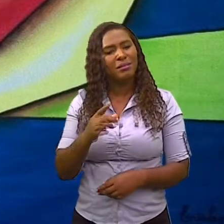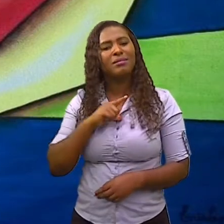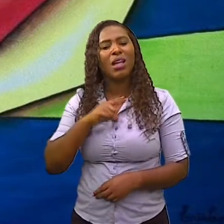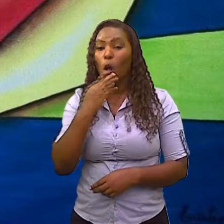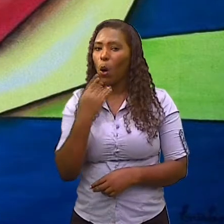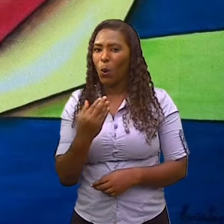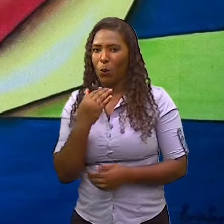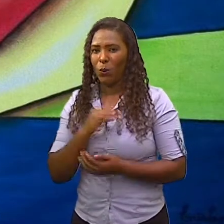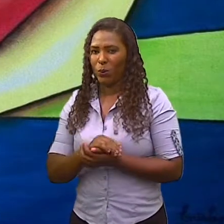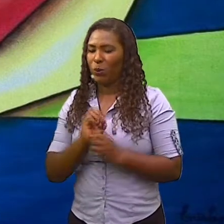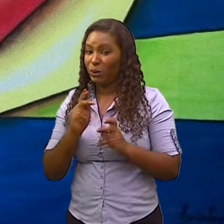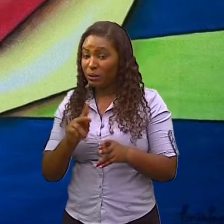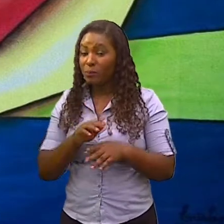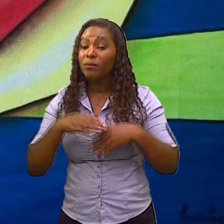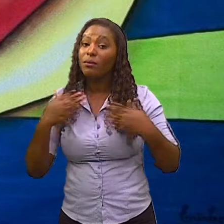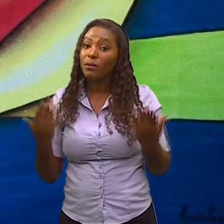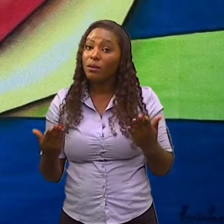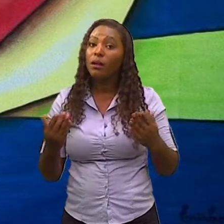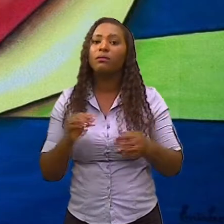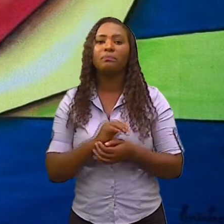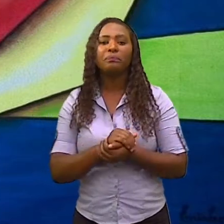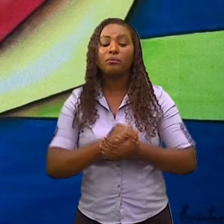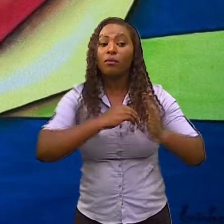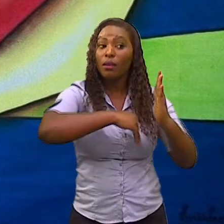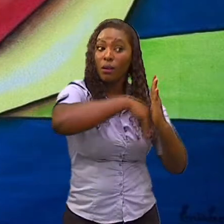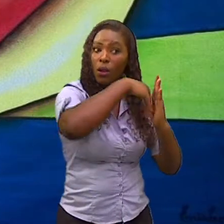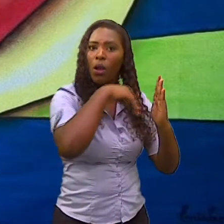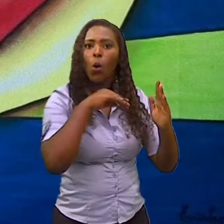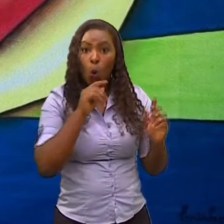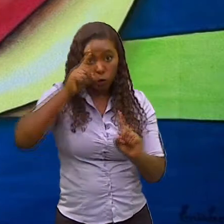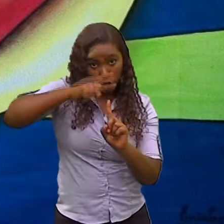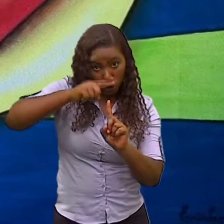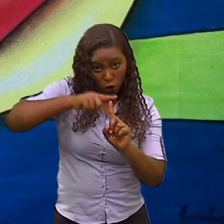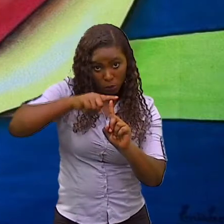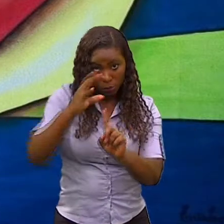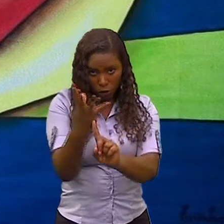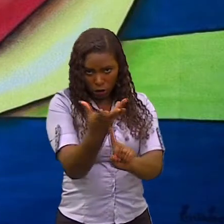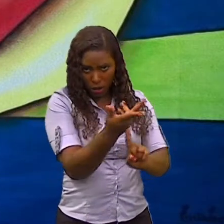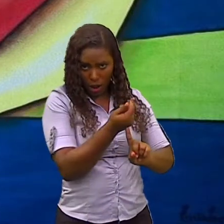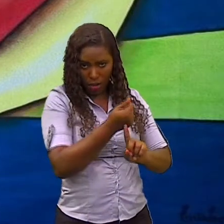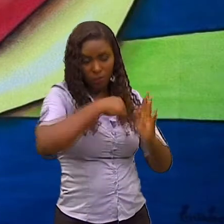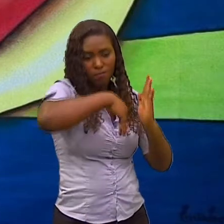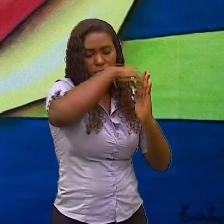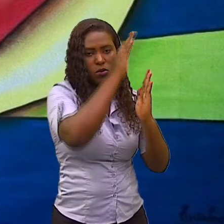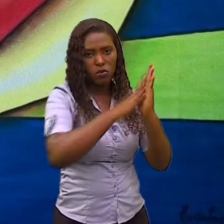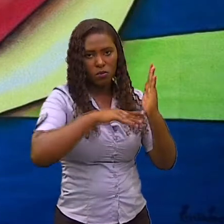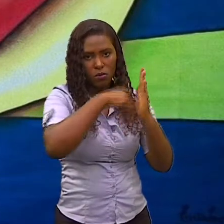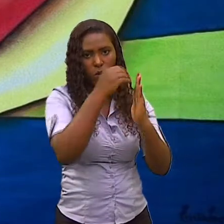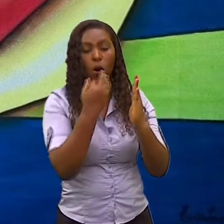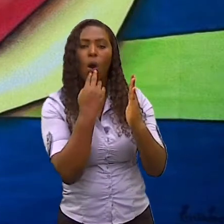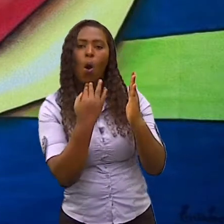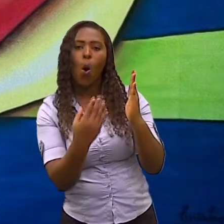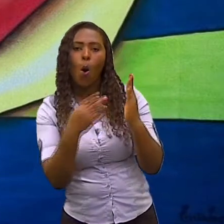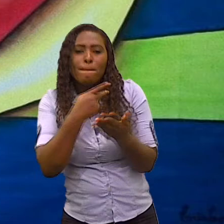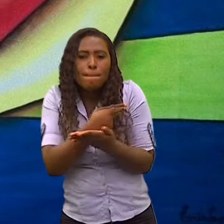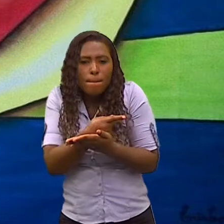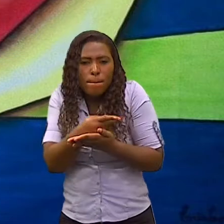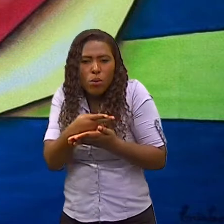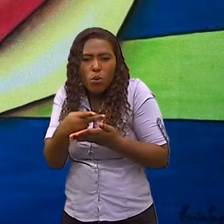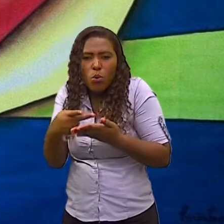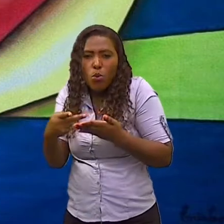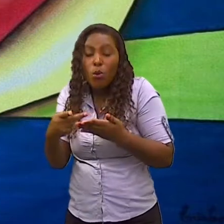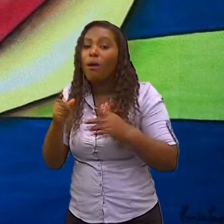esse movimento, ele simplifica, ele simplifica, a sua tendência é simplificar